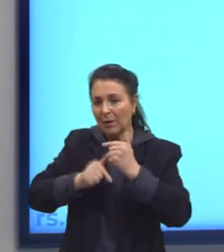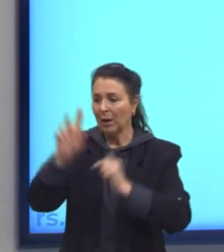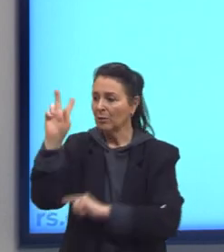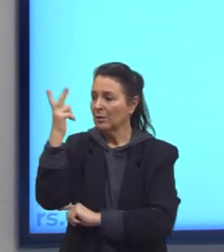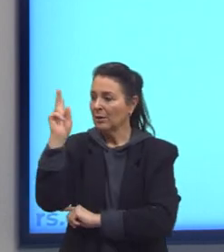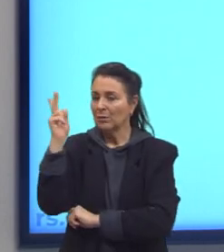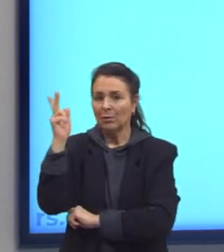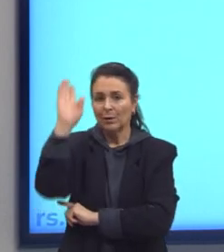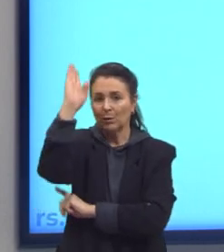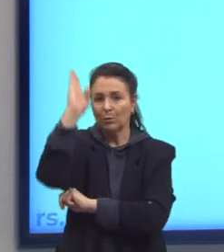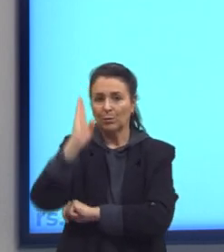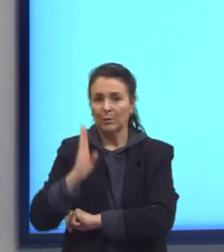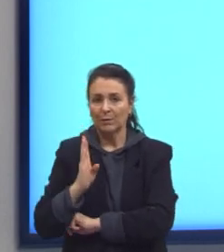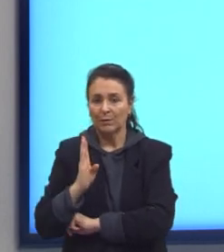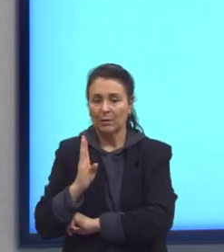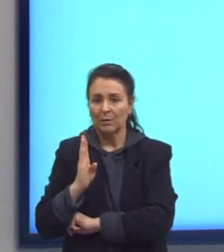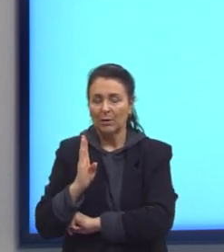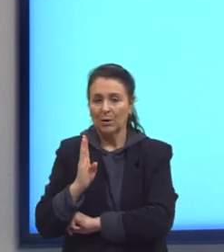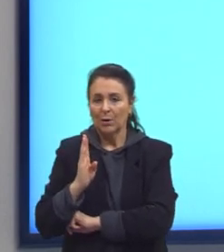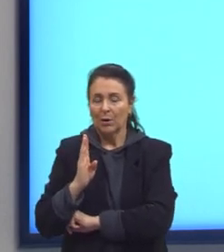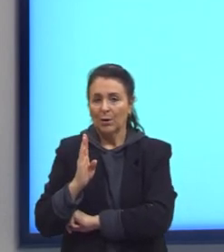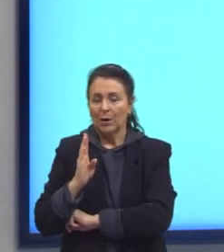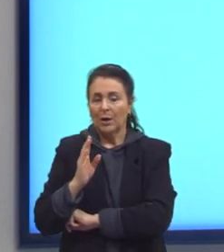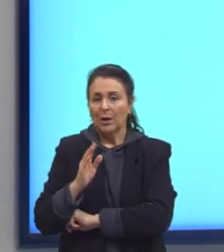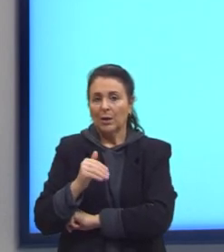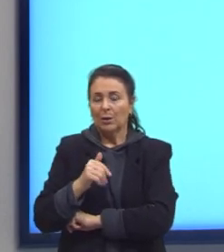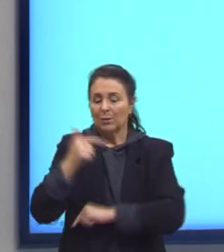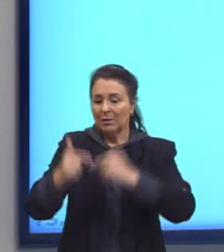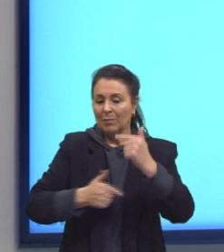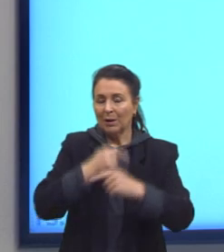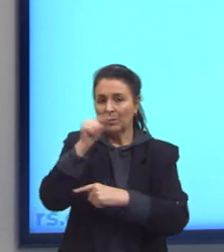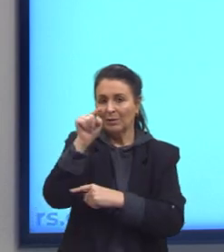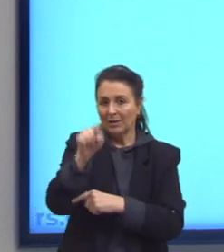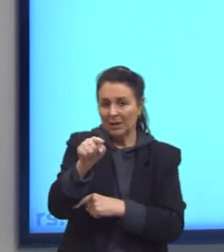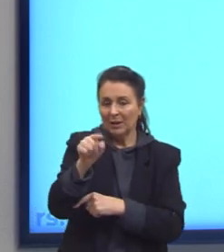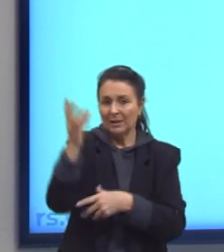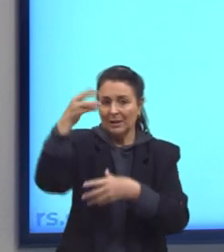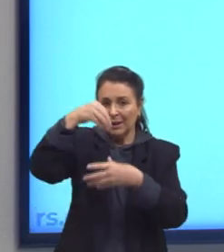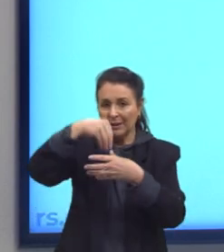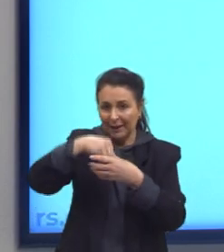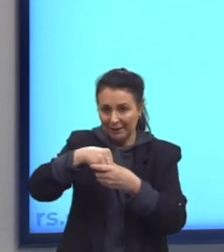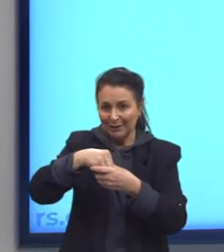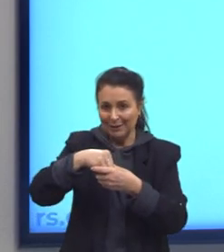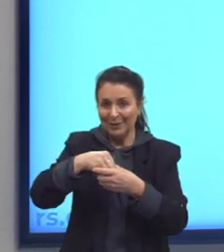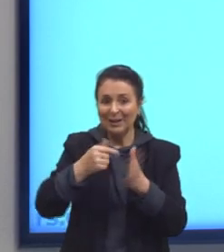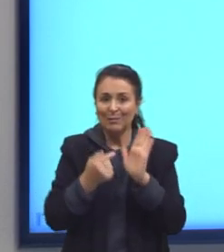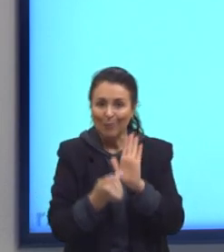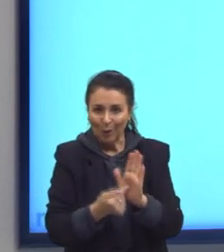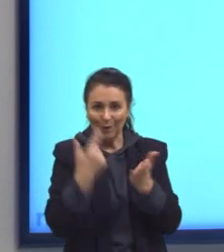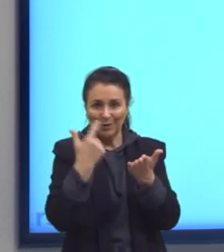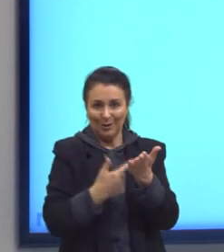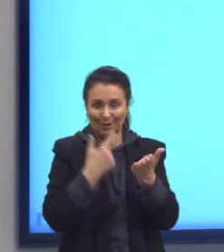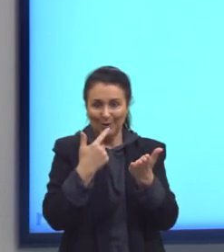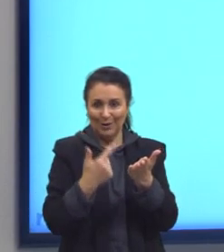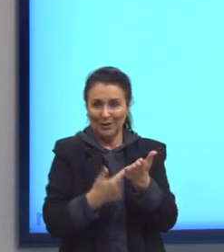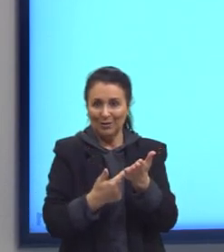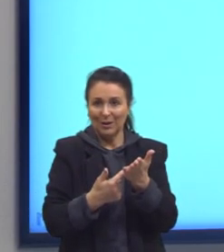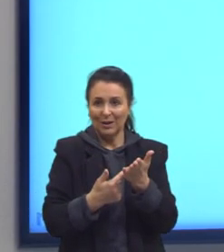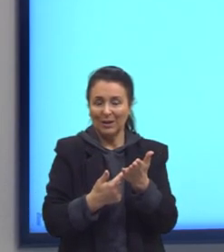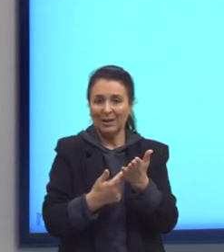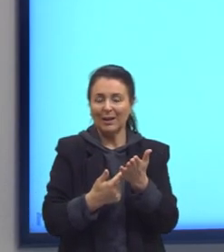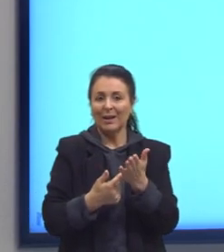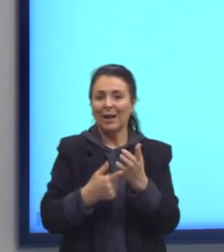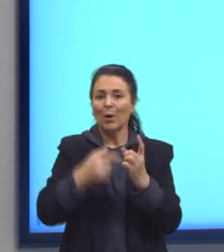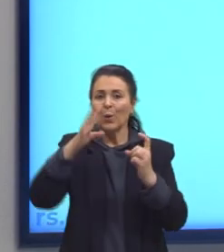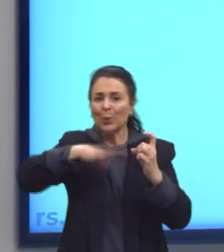brasileira. E aqui, o trabalho dele, que está dentro do Casa Grande e Senzala, que é muito questionado, é o mito da